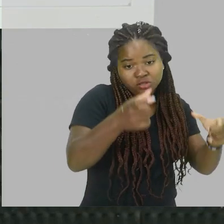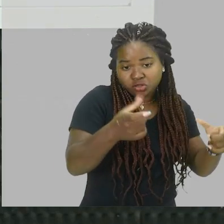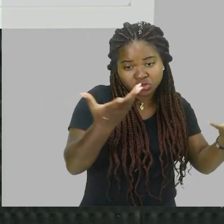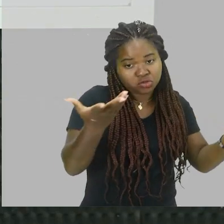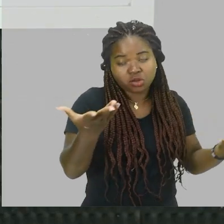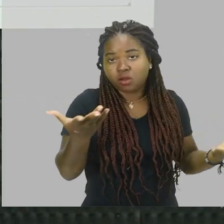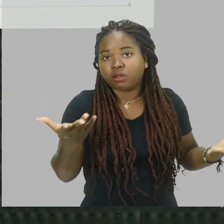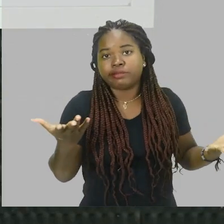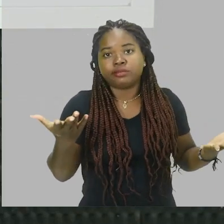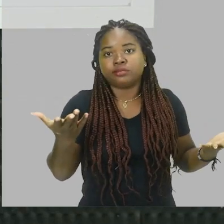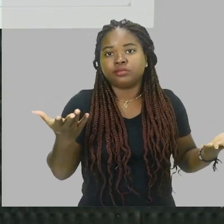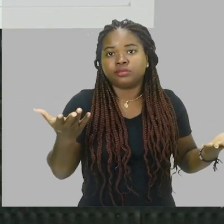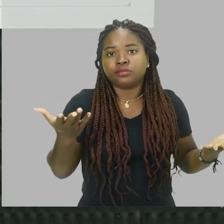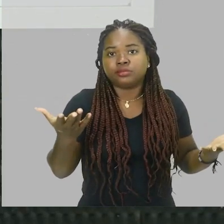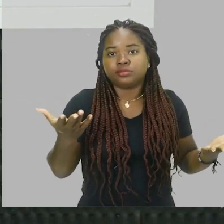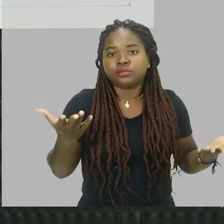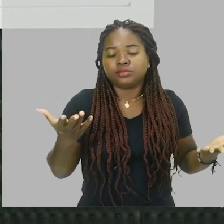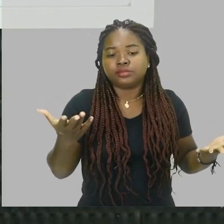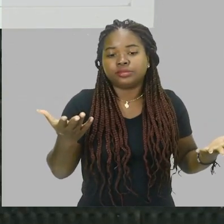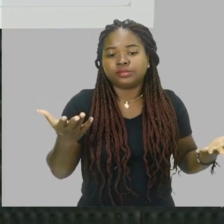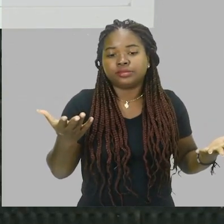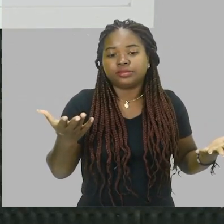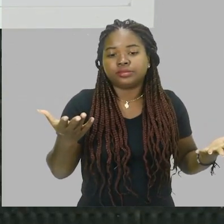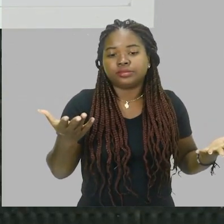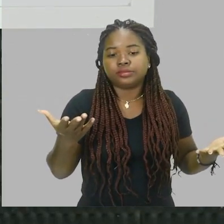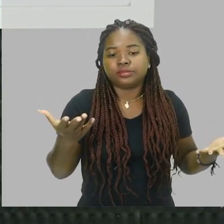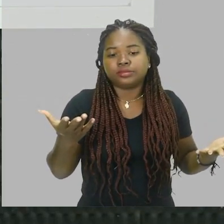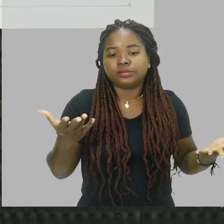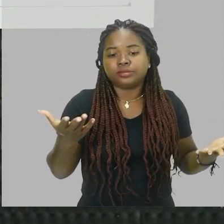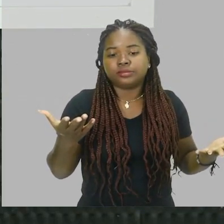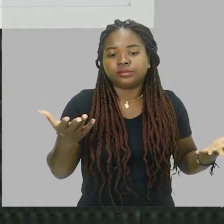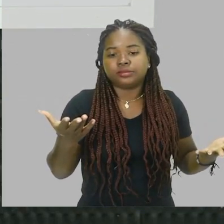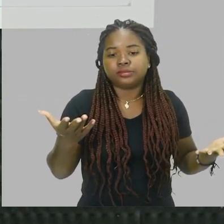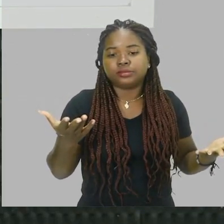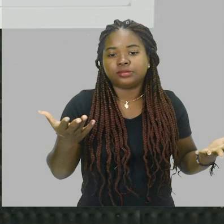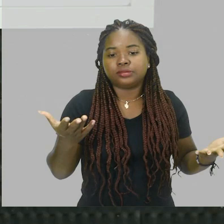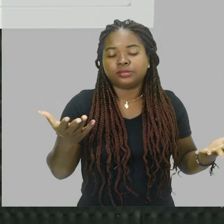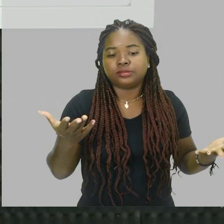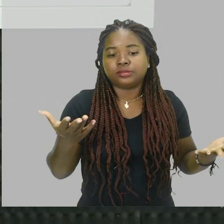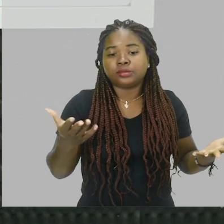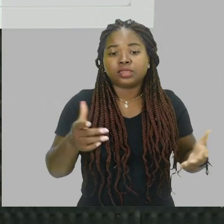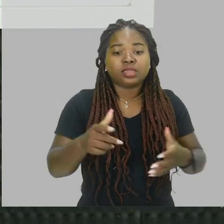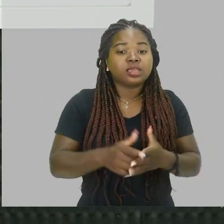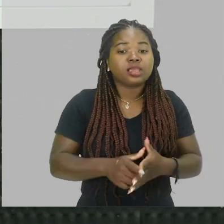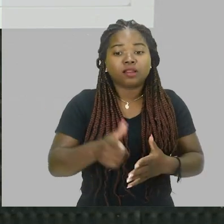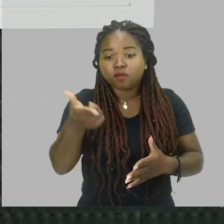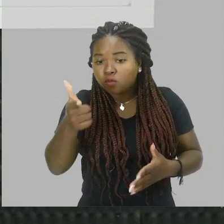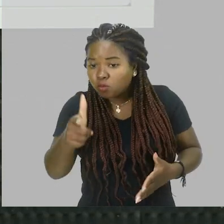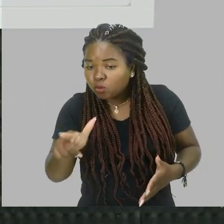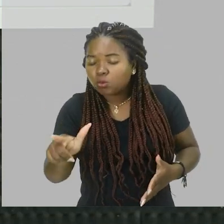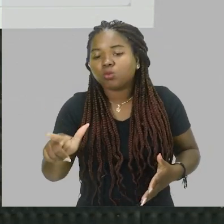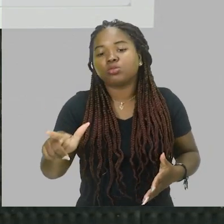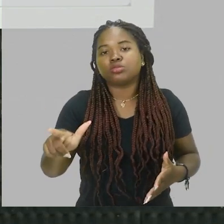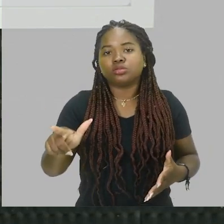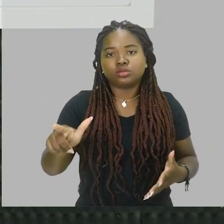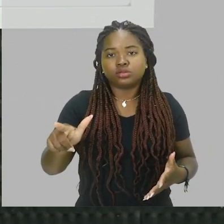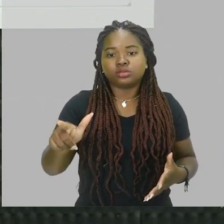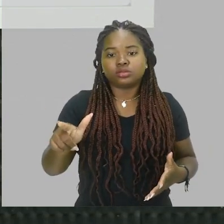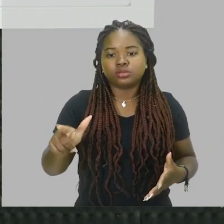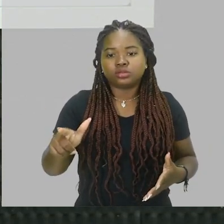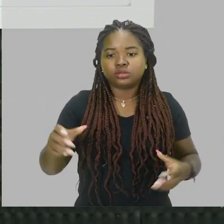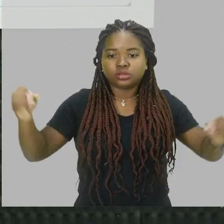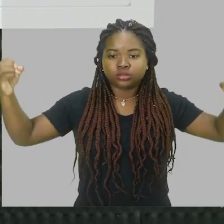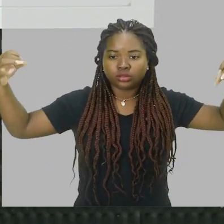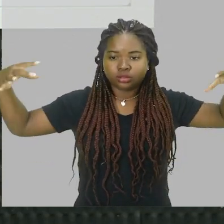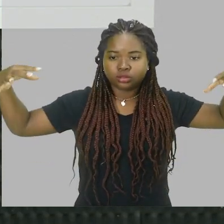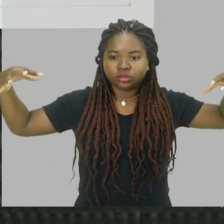lugares, né, e elas atravessam, se atravessam, então elas estão cruzando e elas vão continuar o seu caminho. É diferente do que acontece